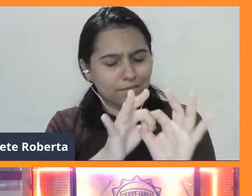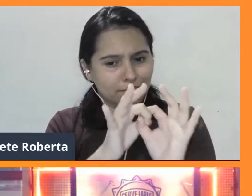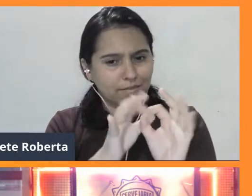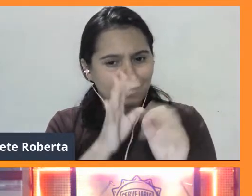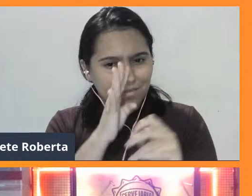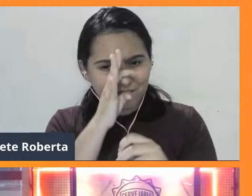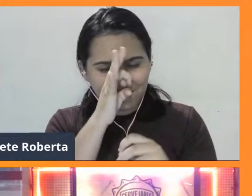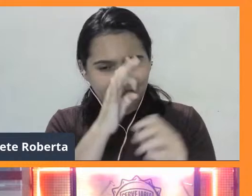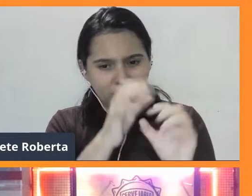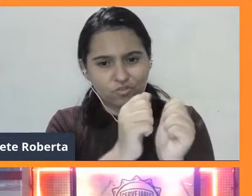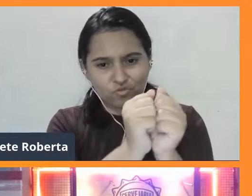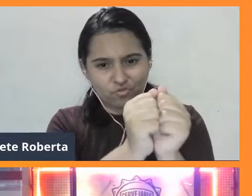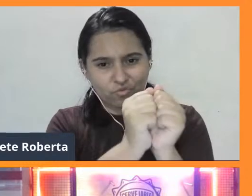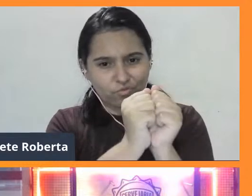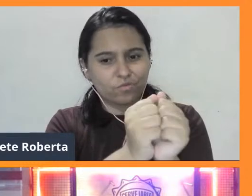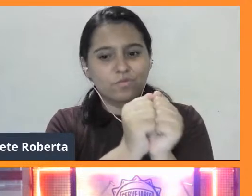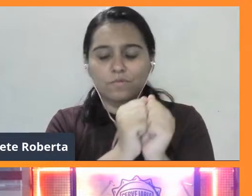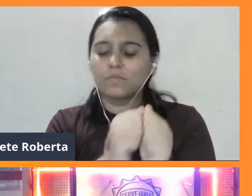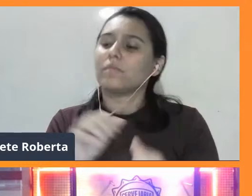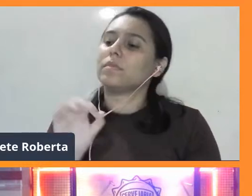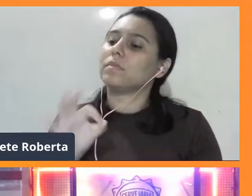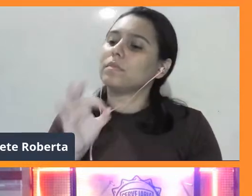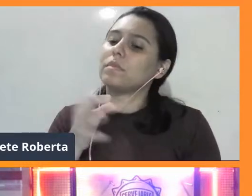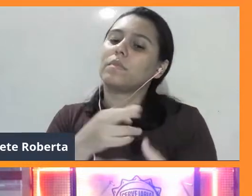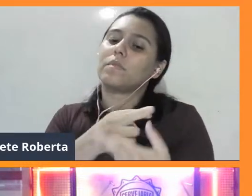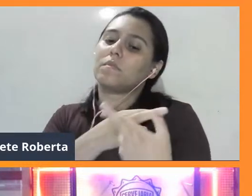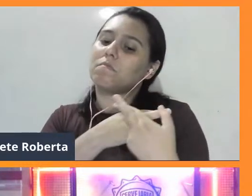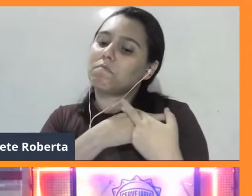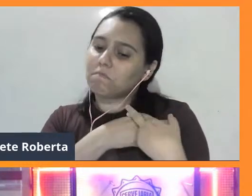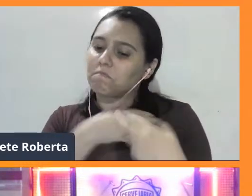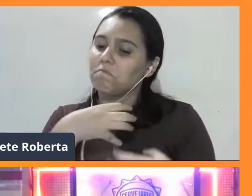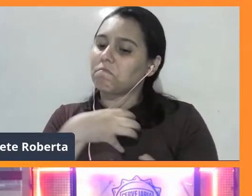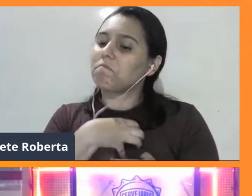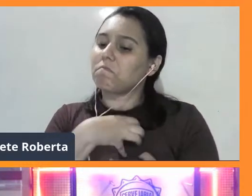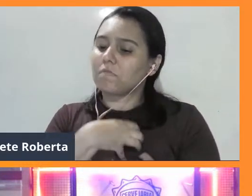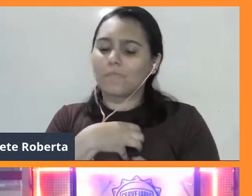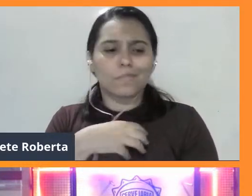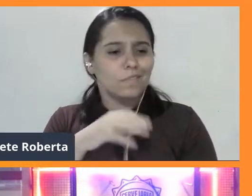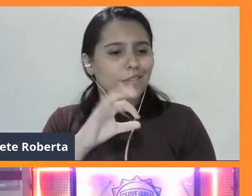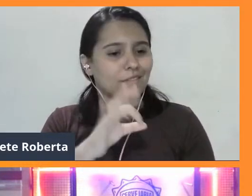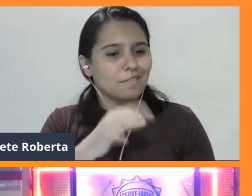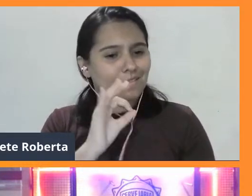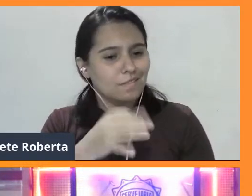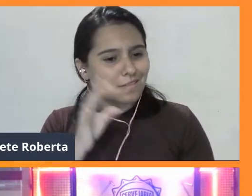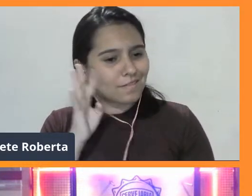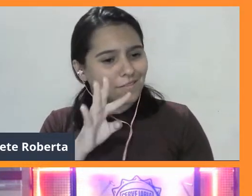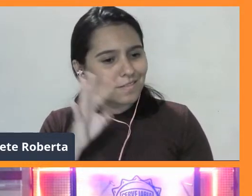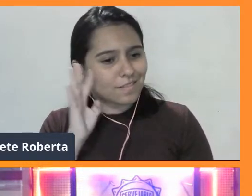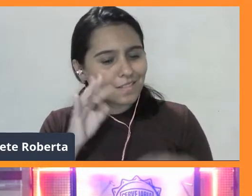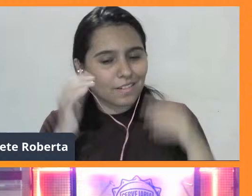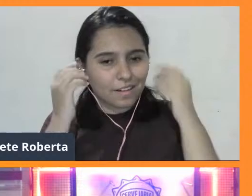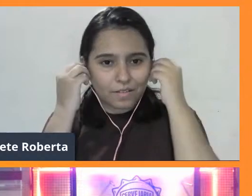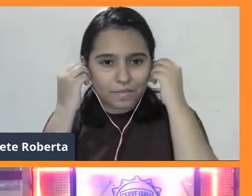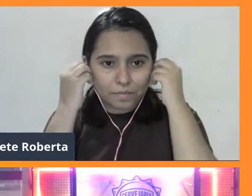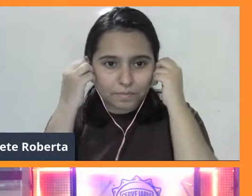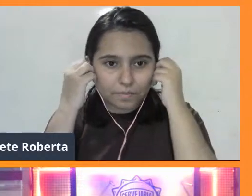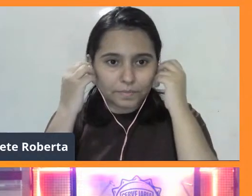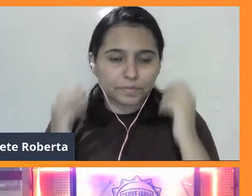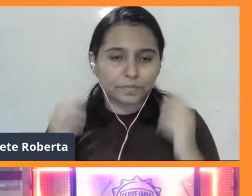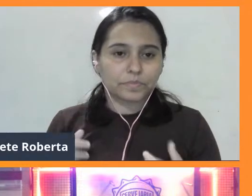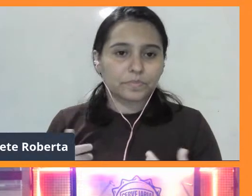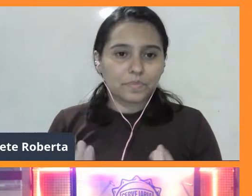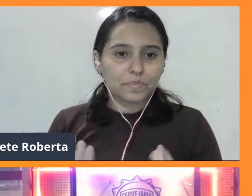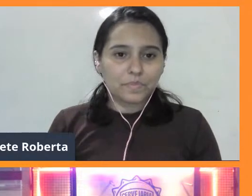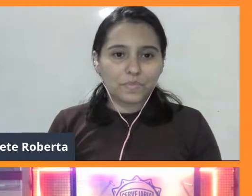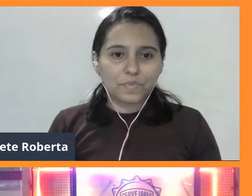Responsabilidade afetiva. Eu achei massa demais, minha gente. Eu até pensei em pensar